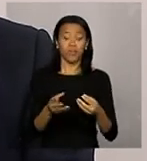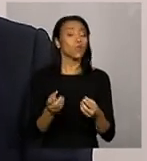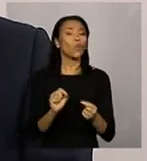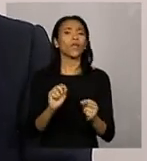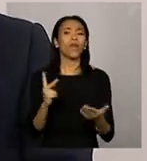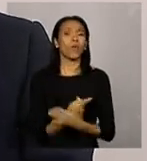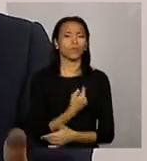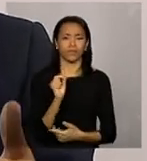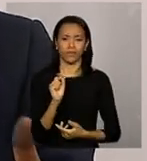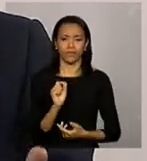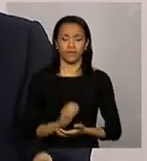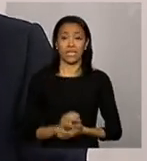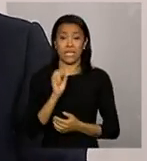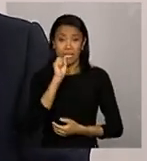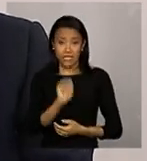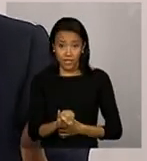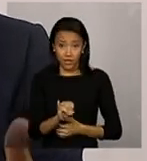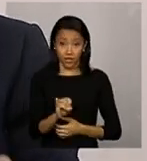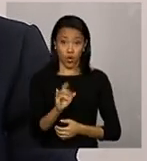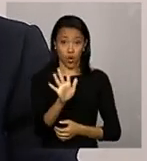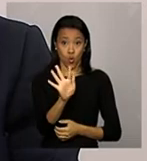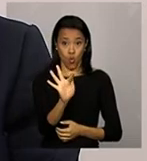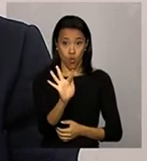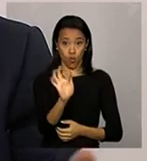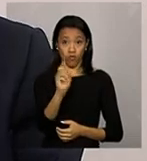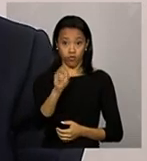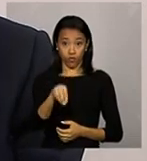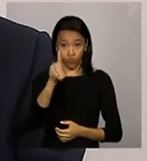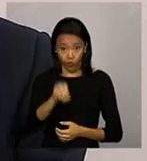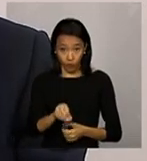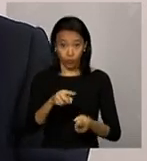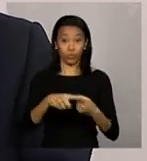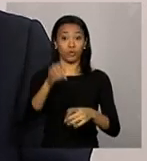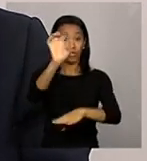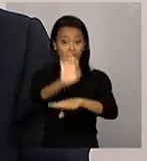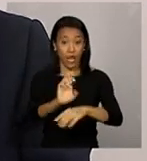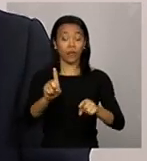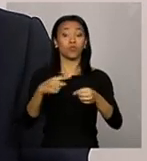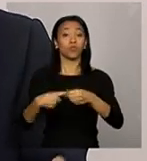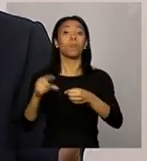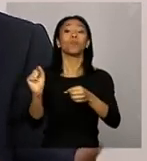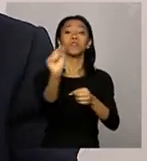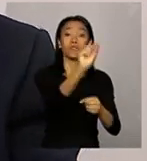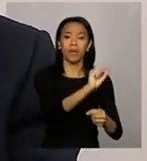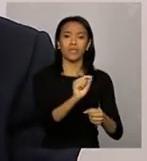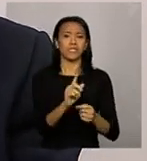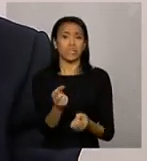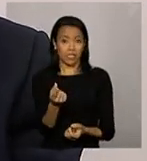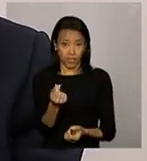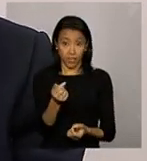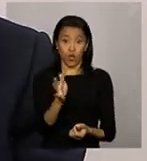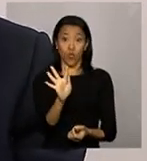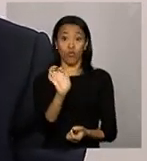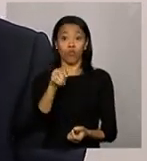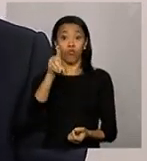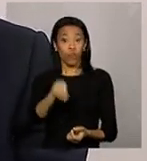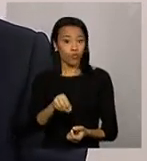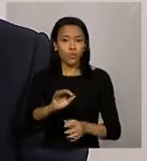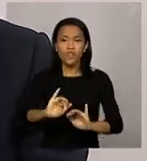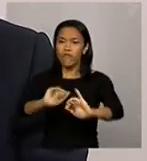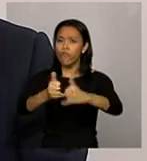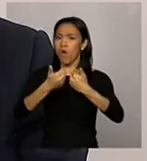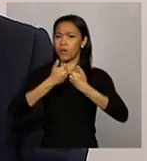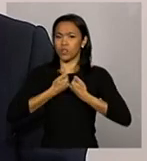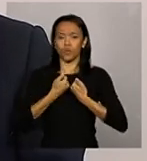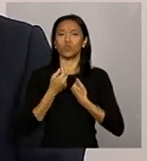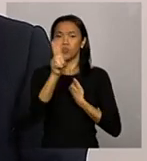acontece é que se o fundo, tanto os fundos estaduais como os fundos municipais, se os fundos não lançam as informações referentes à prestação